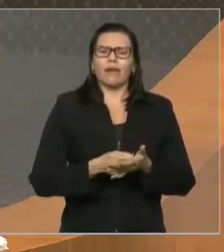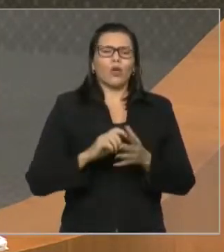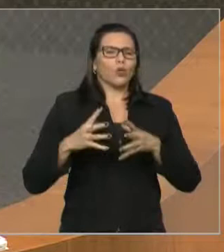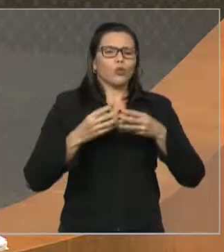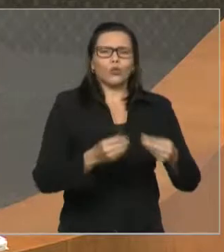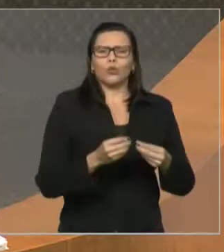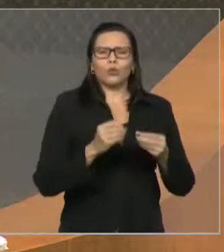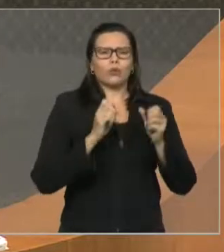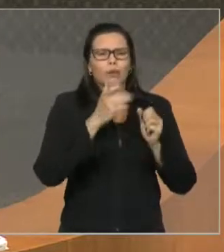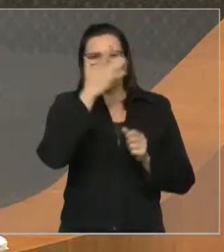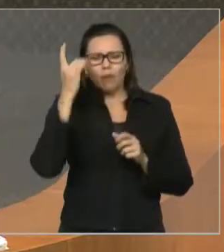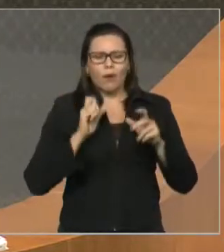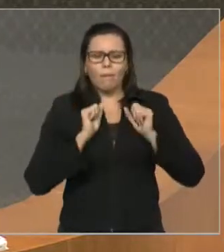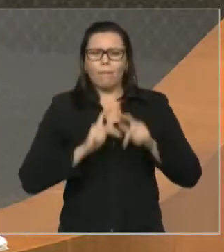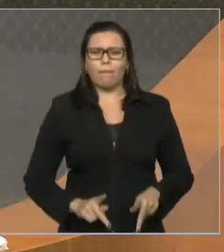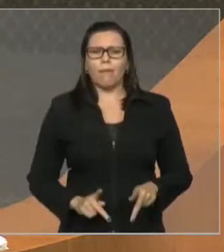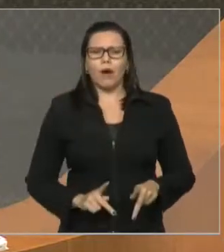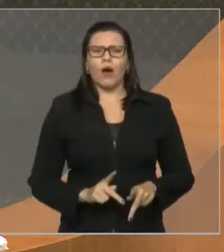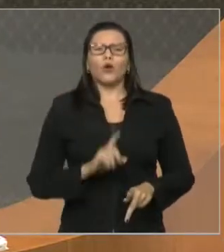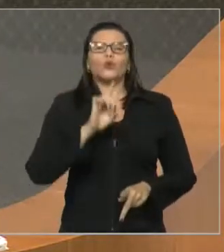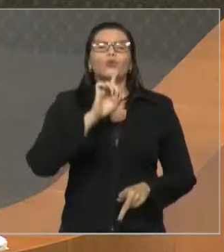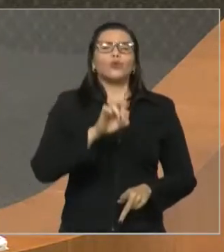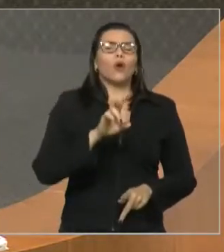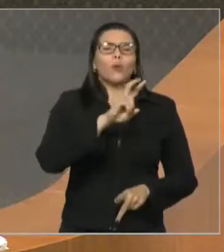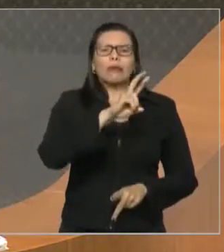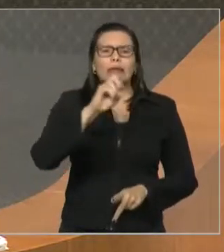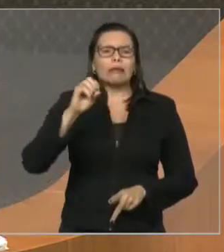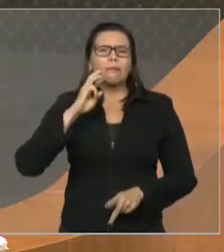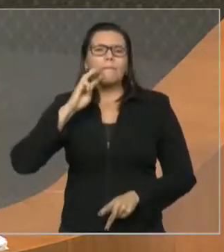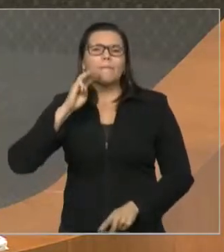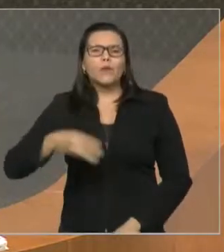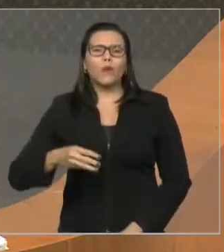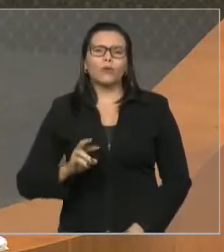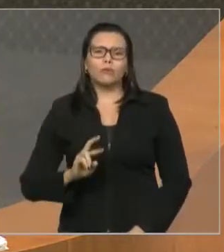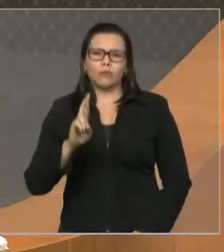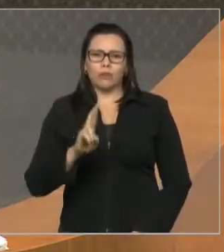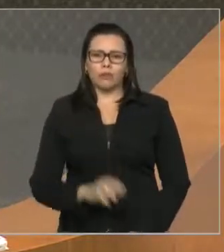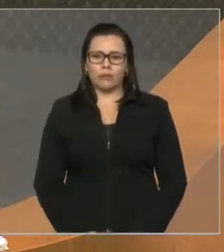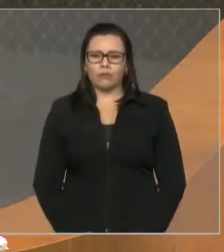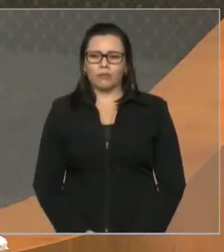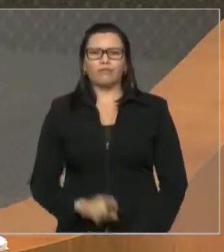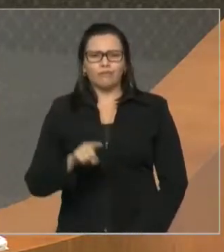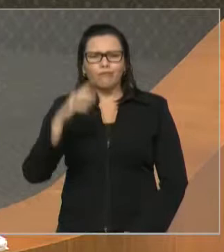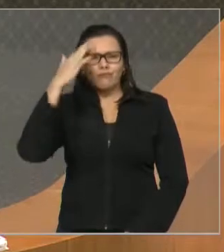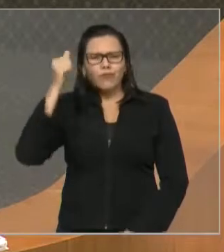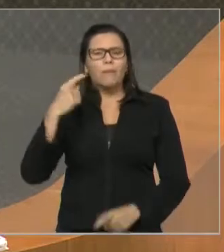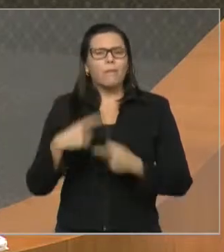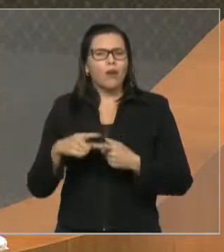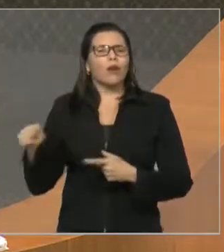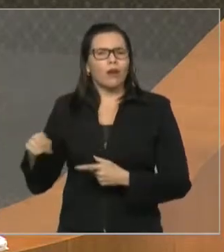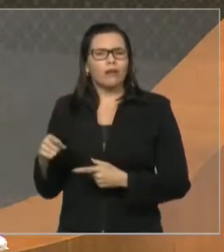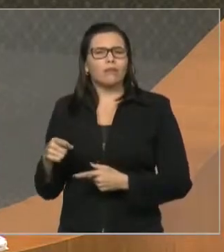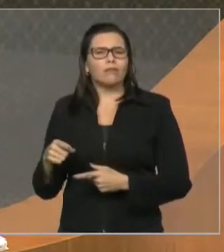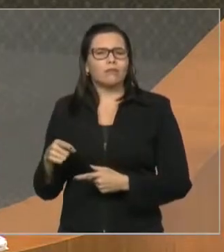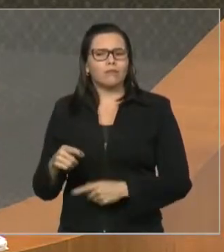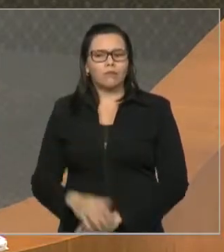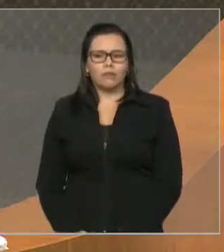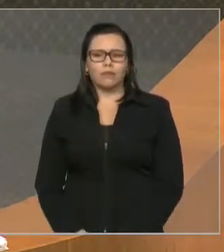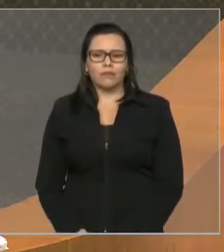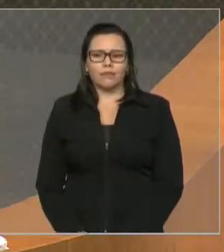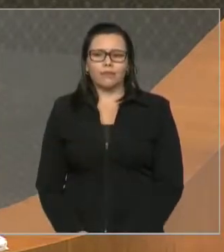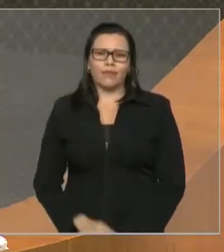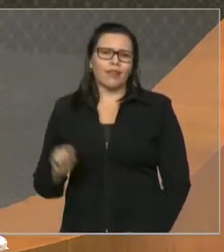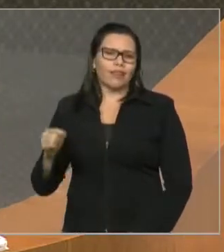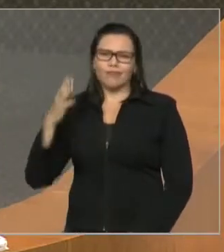comprar os imóveis deteriorados do Estado? Você sabe por que ele fez isso? Porque não tem resposta, porque quebrou o